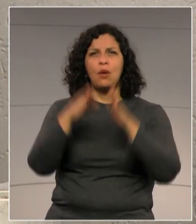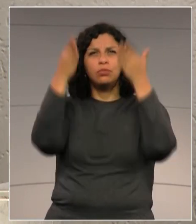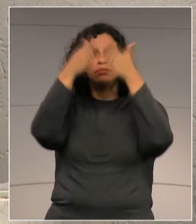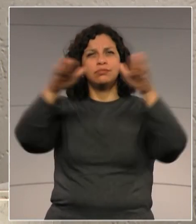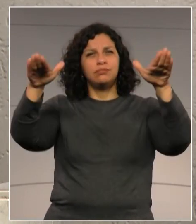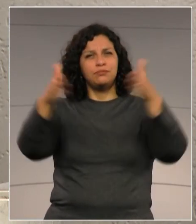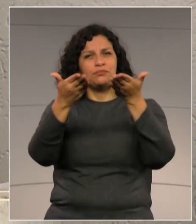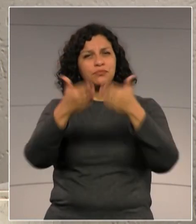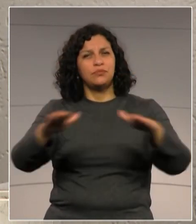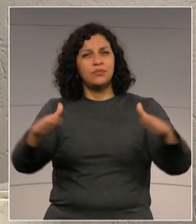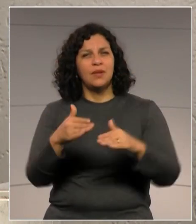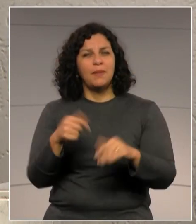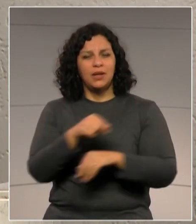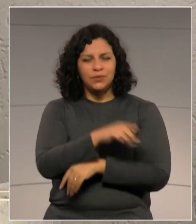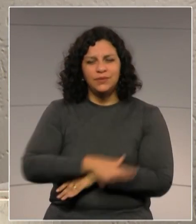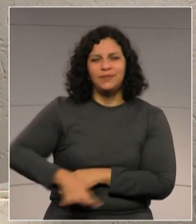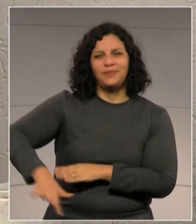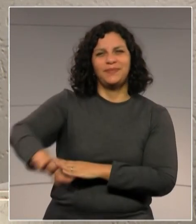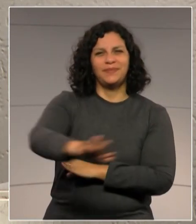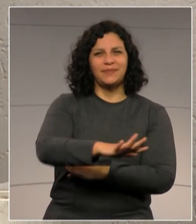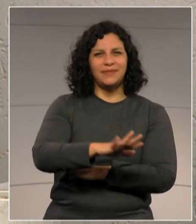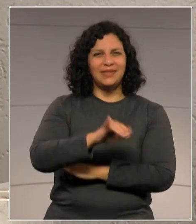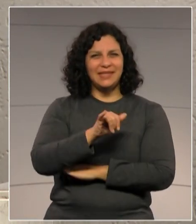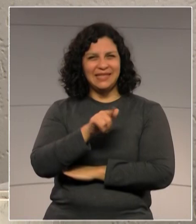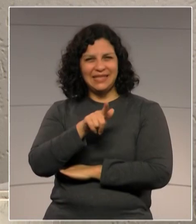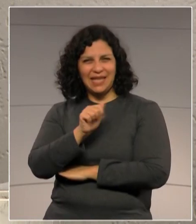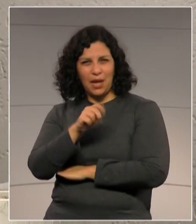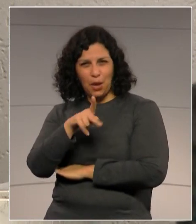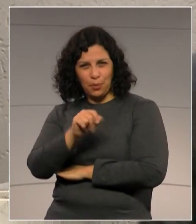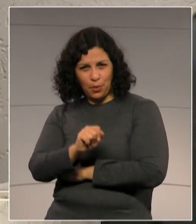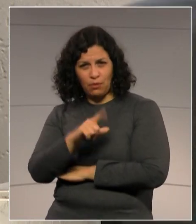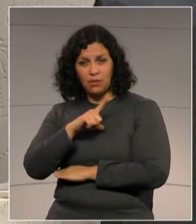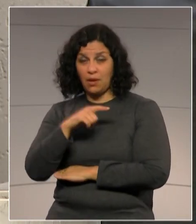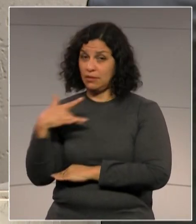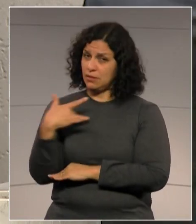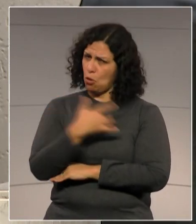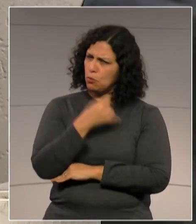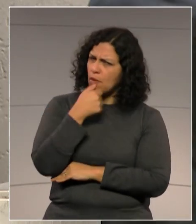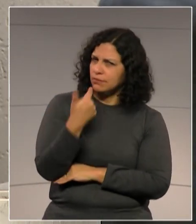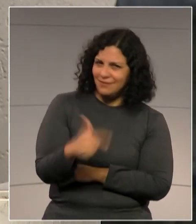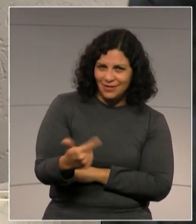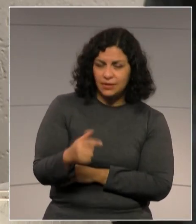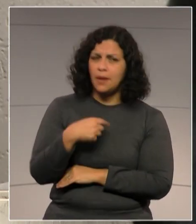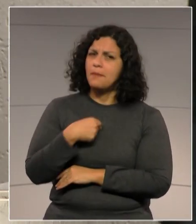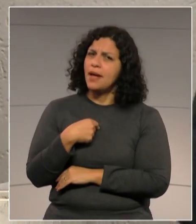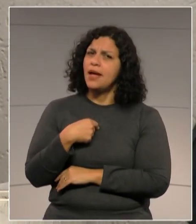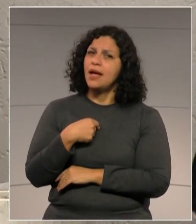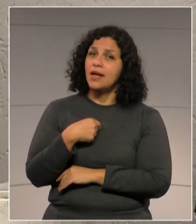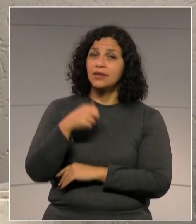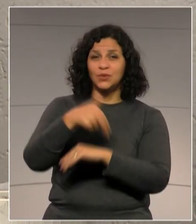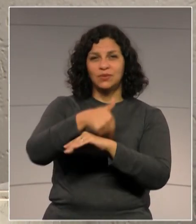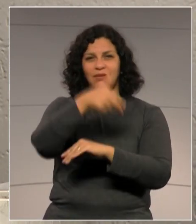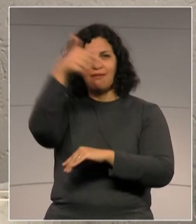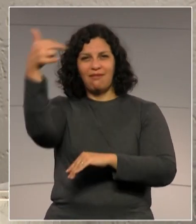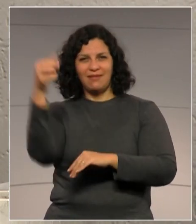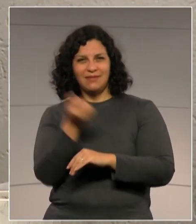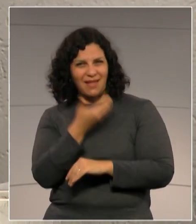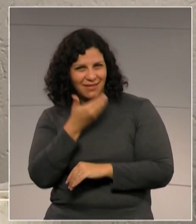no Lago Igapó. Pelo menos isso. A saúde não está tão bem, mas o Natal está bonito lá.